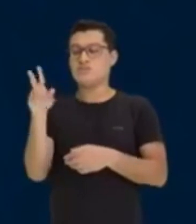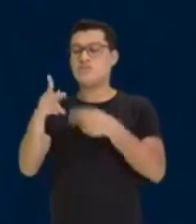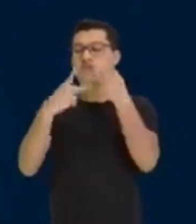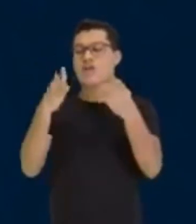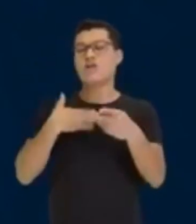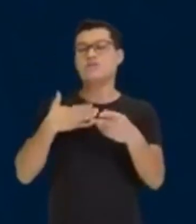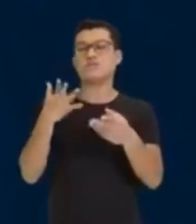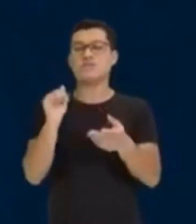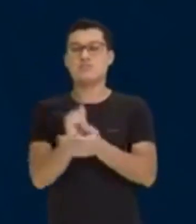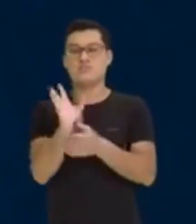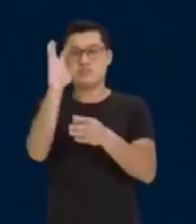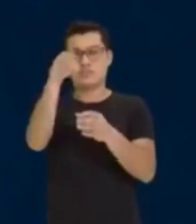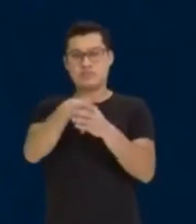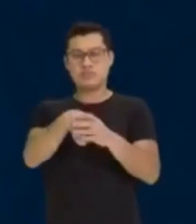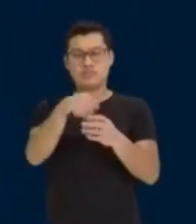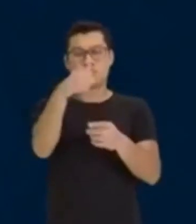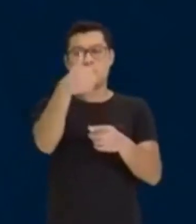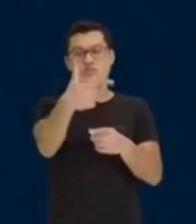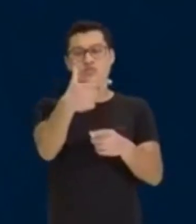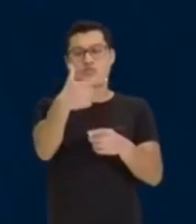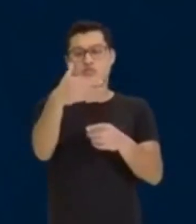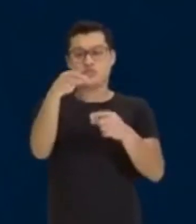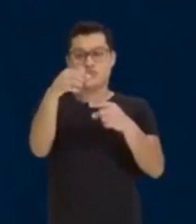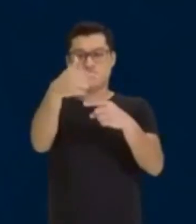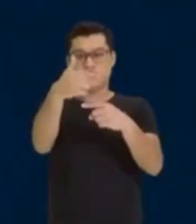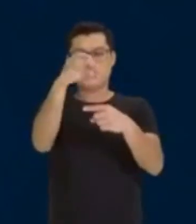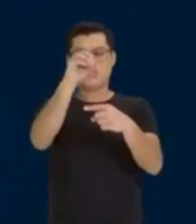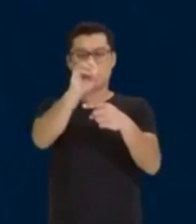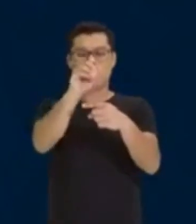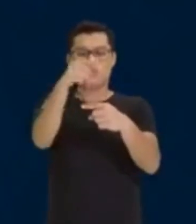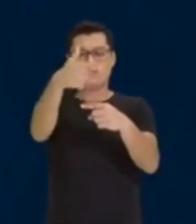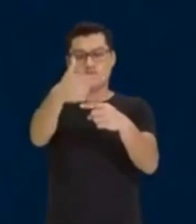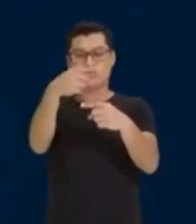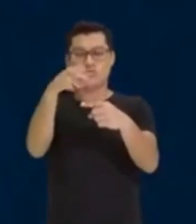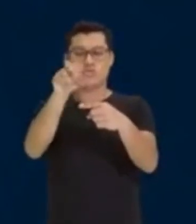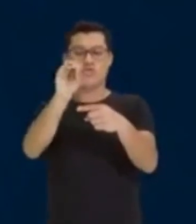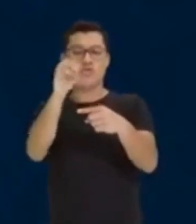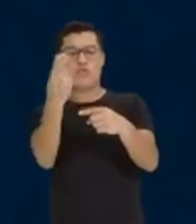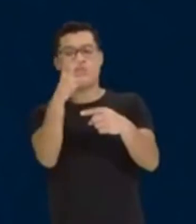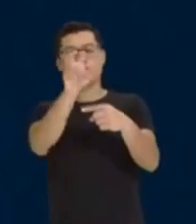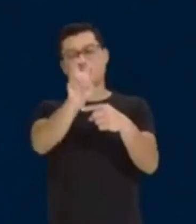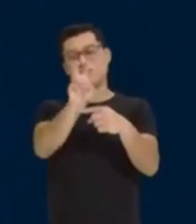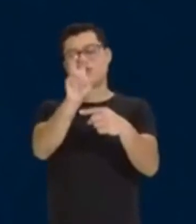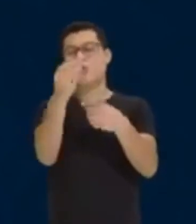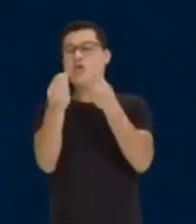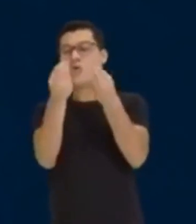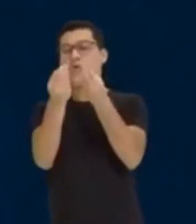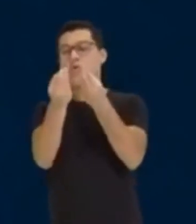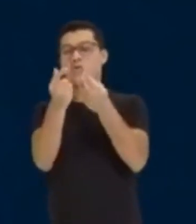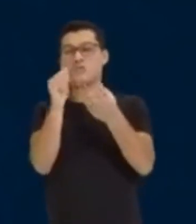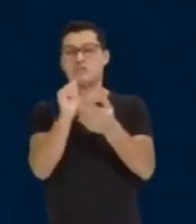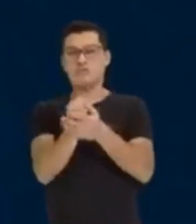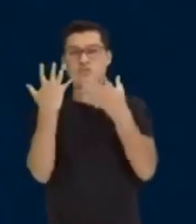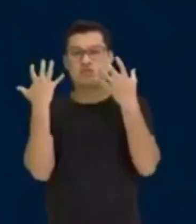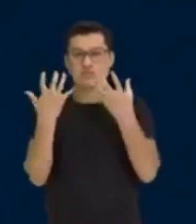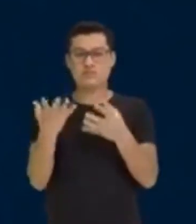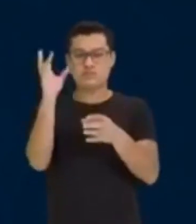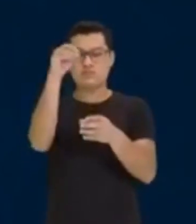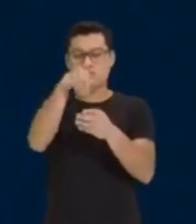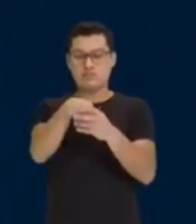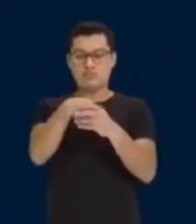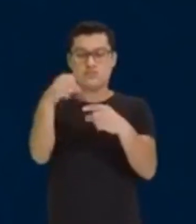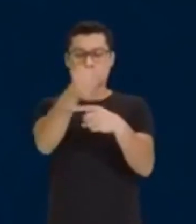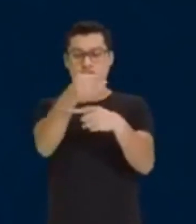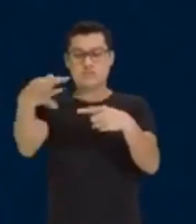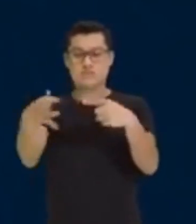2 eu coloco em cima ou embaixo? Quem que eu vou colocar em cima? É o 2 ou o 5? Professor, como assim? Tu queres colocar aqui uma